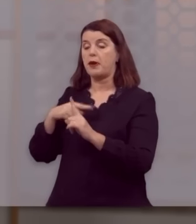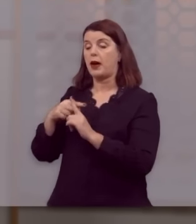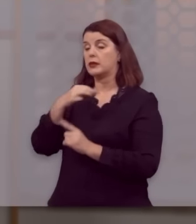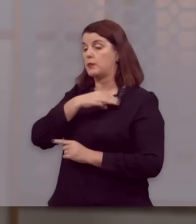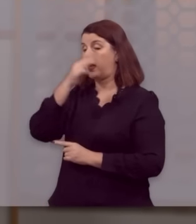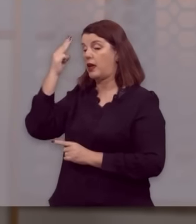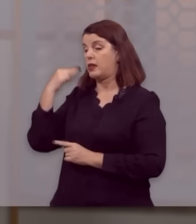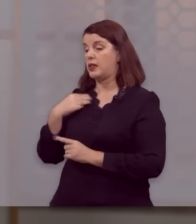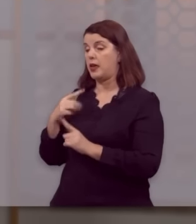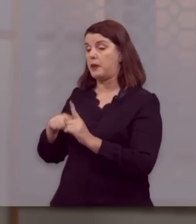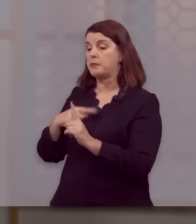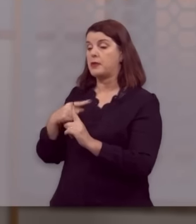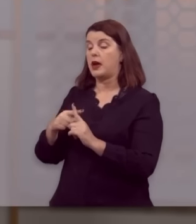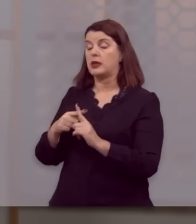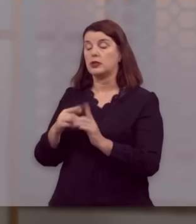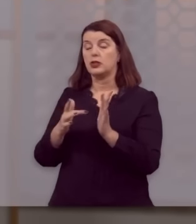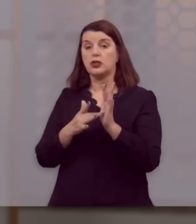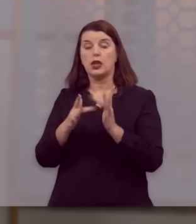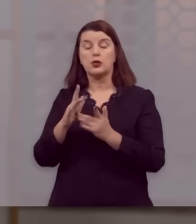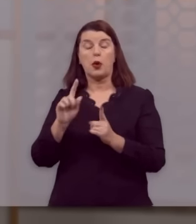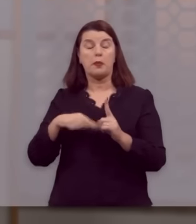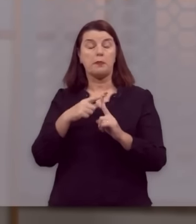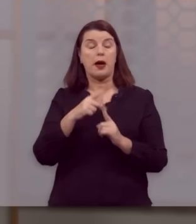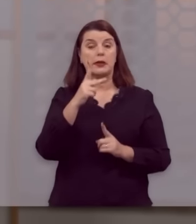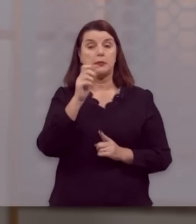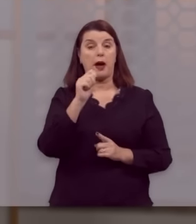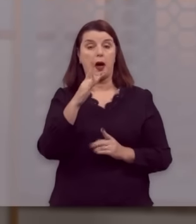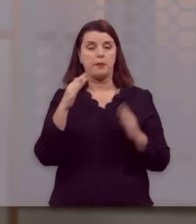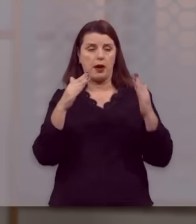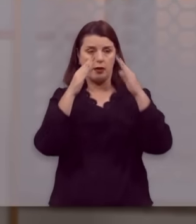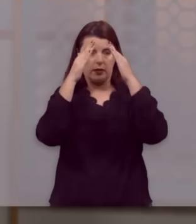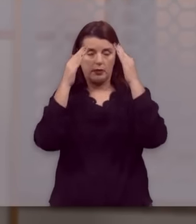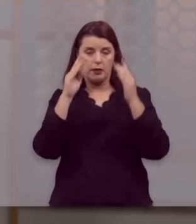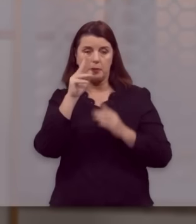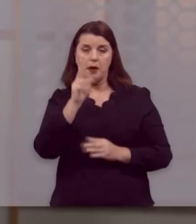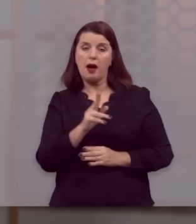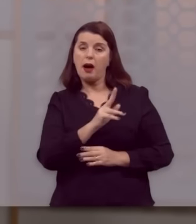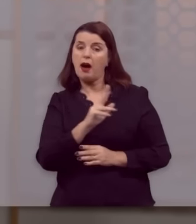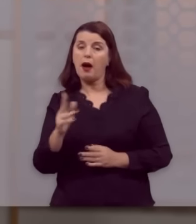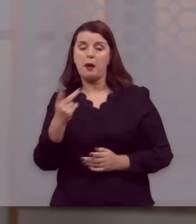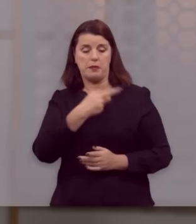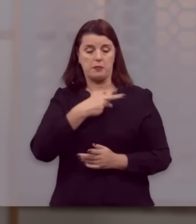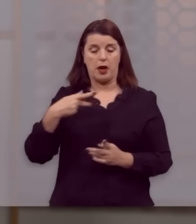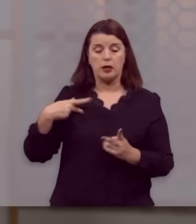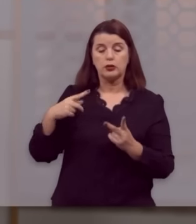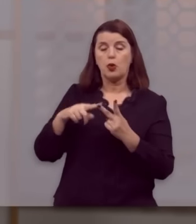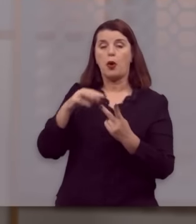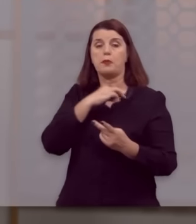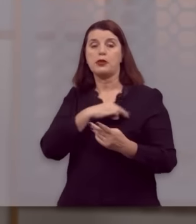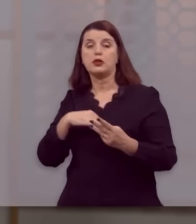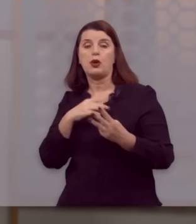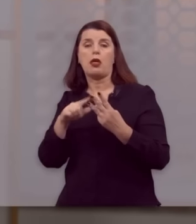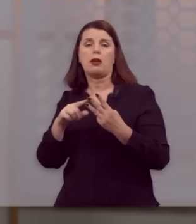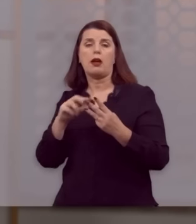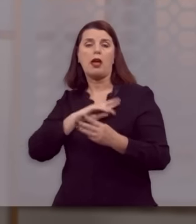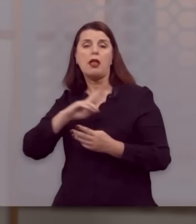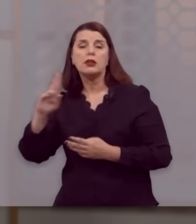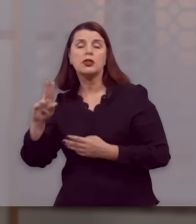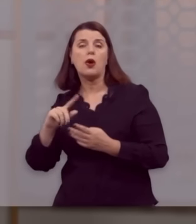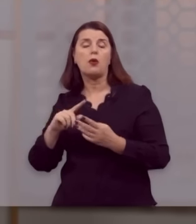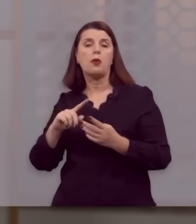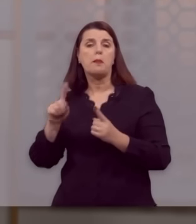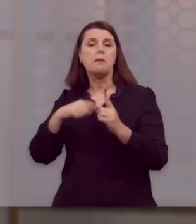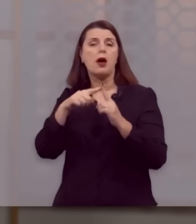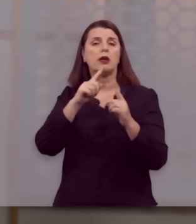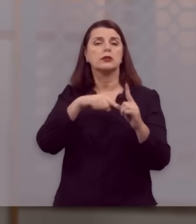Maria, não é Jesus mais o Papa, não é Jesus mais o missionário, não é Jesus mais o pastor, não é Jesus mais a religião, não é Jesus